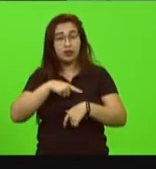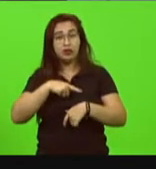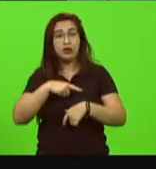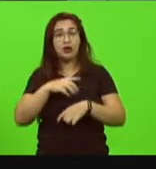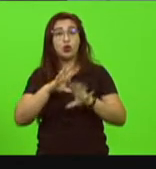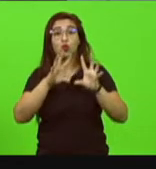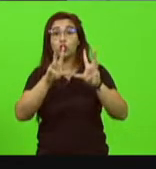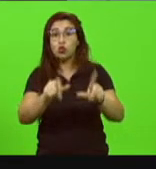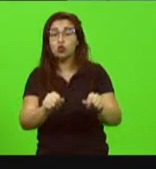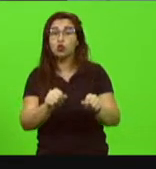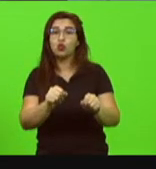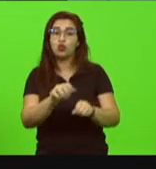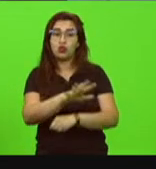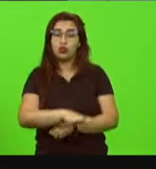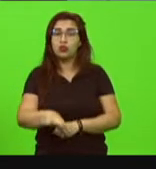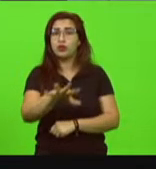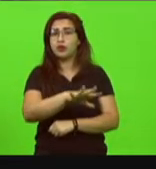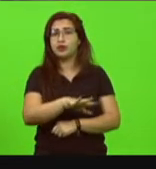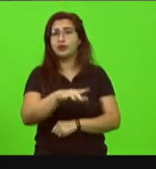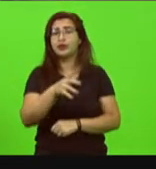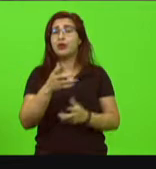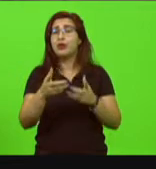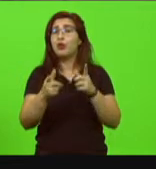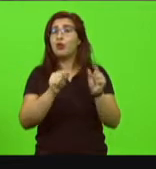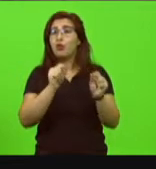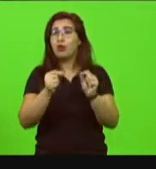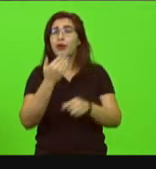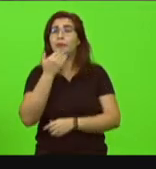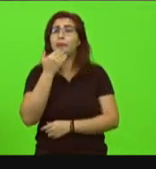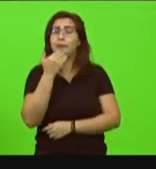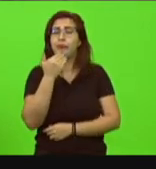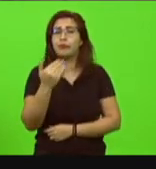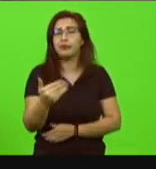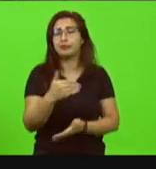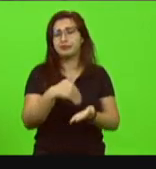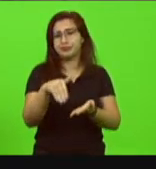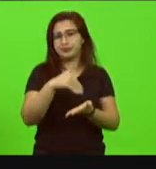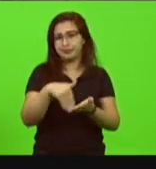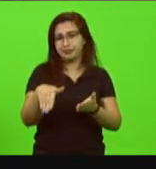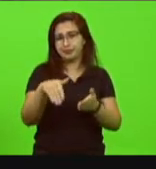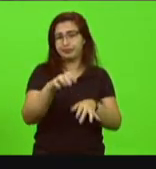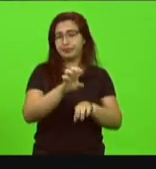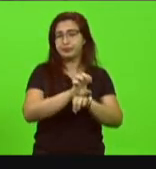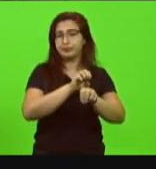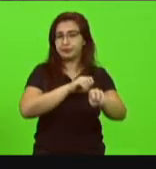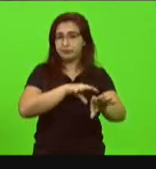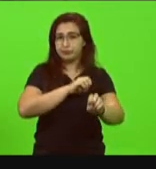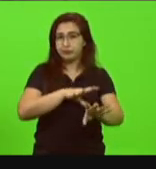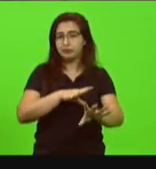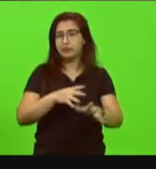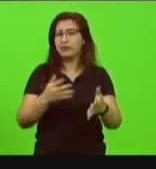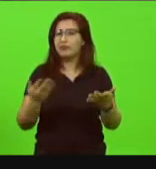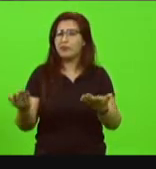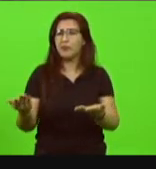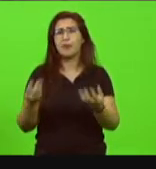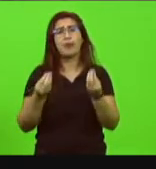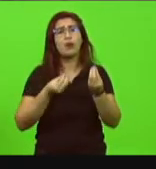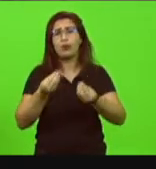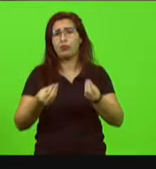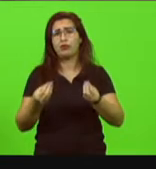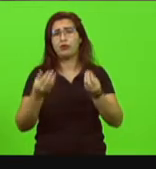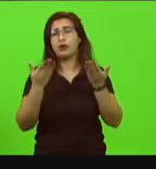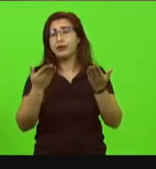é um apelo que nós estamos fazendo a secretaria do estado da educação não é possível essa escola tem